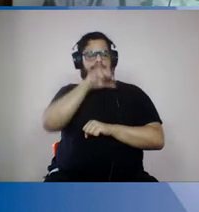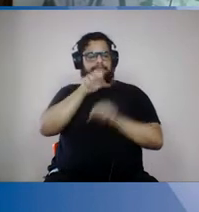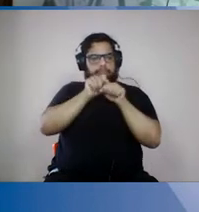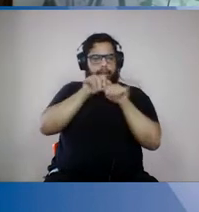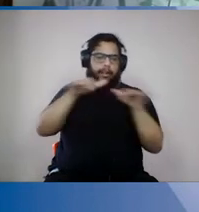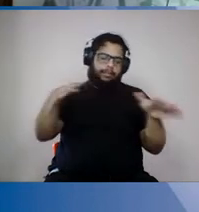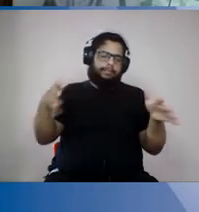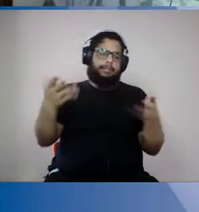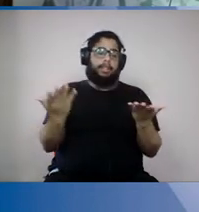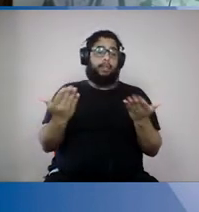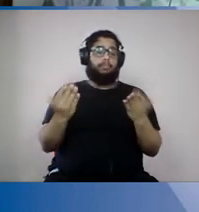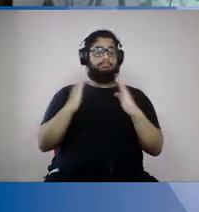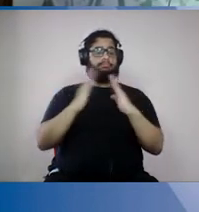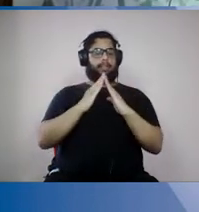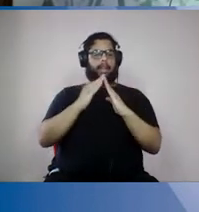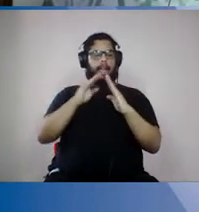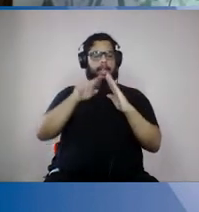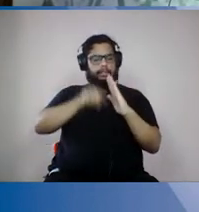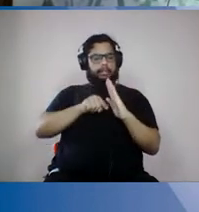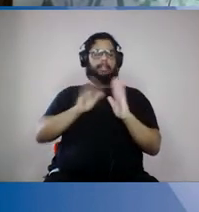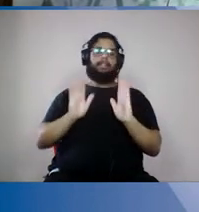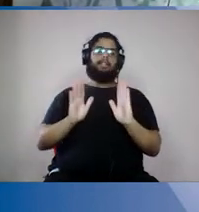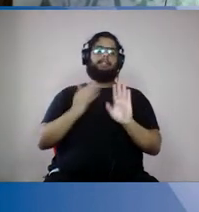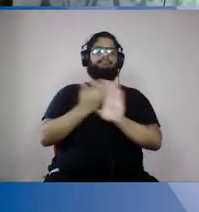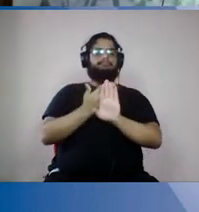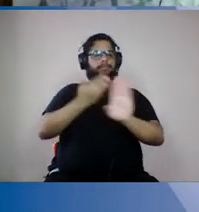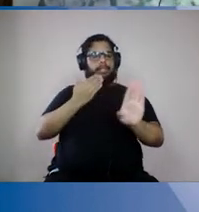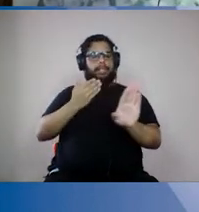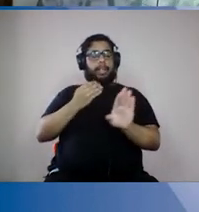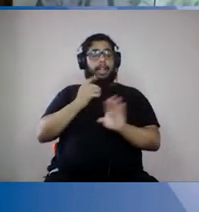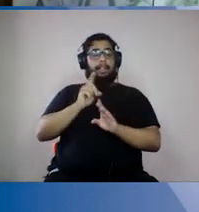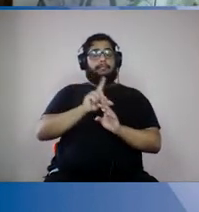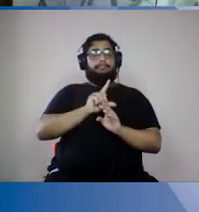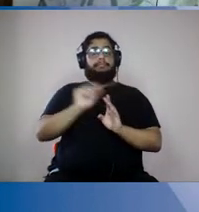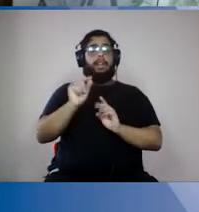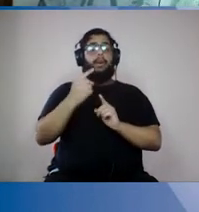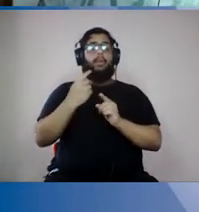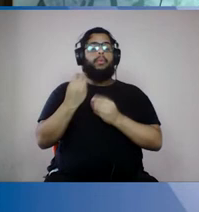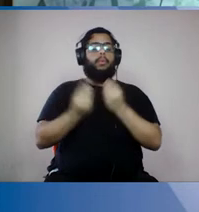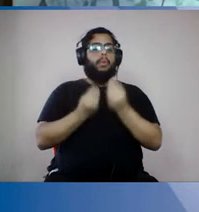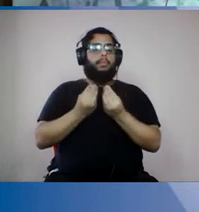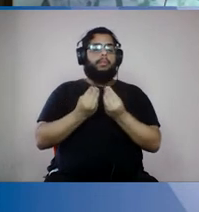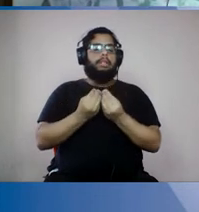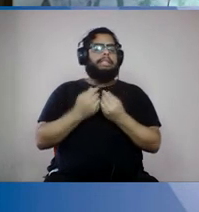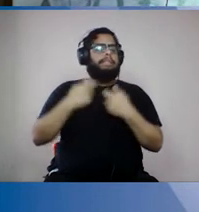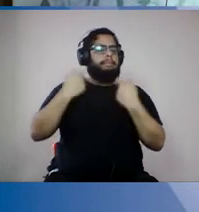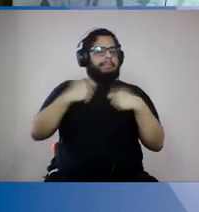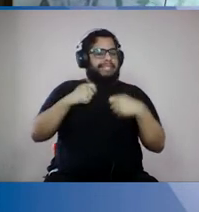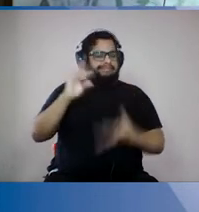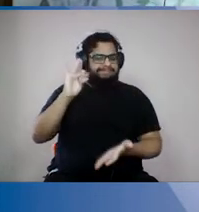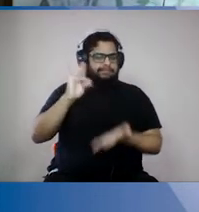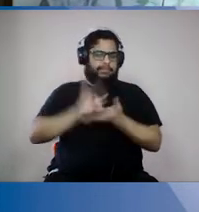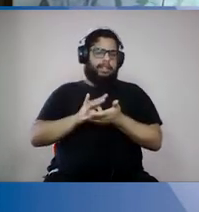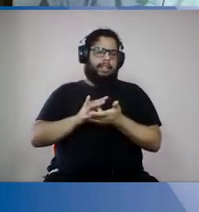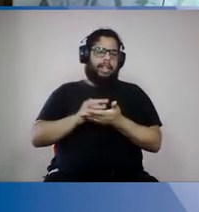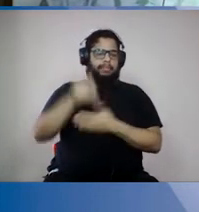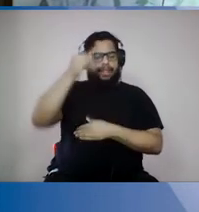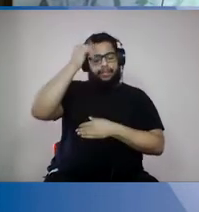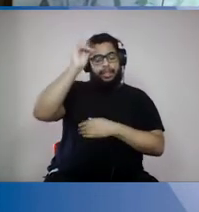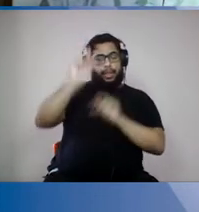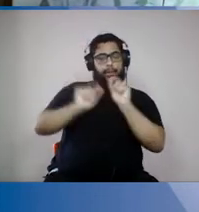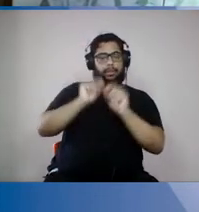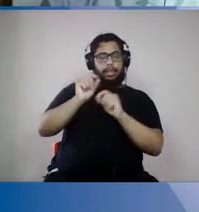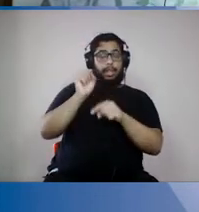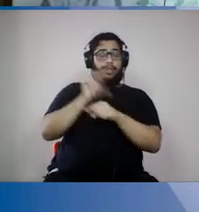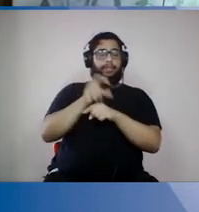ficarmos nas casas do domicílio, só sair em caso de absoluta necessidade, para evitar que o